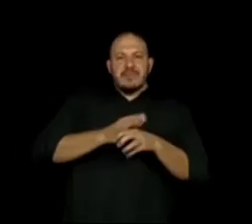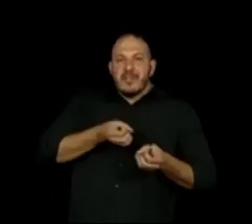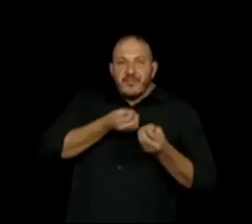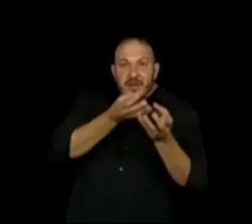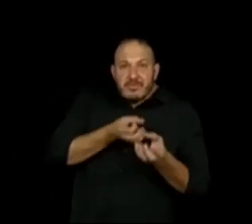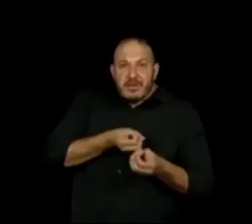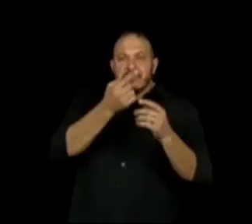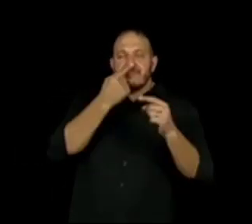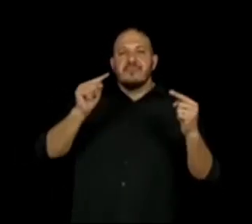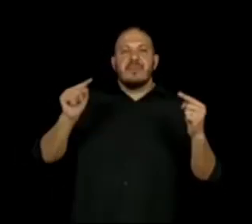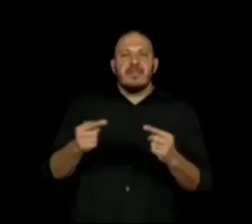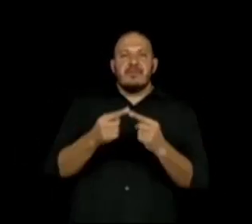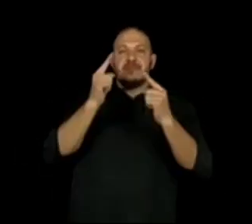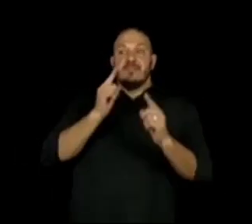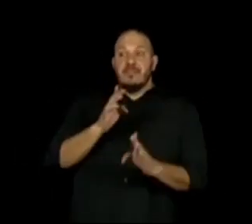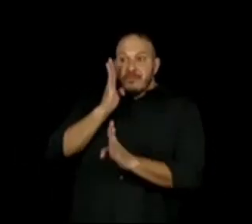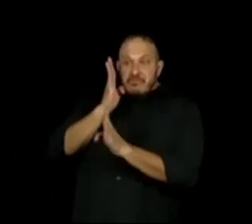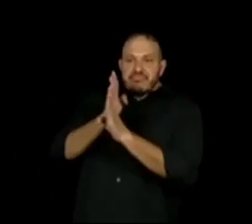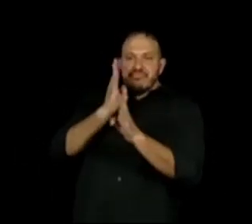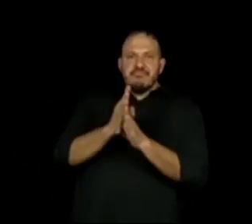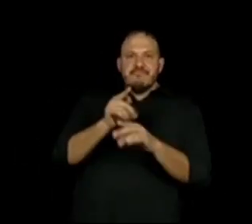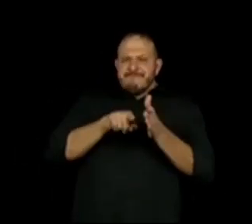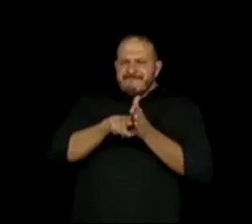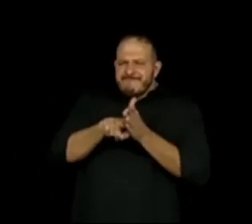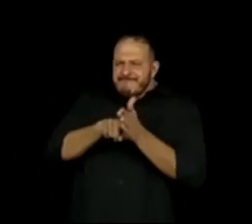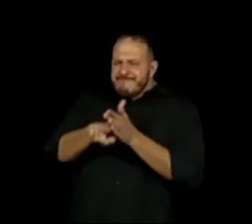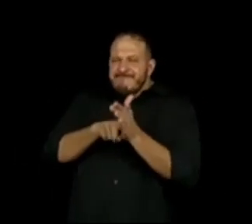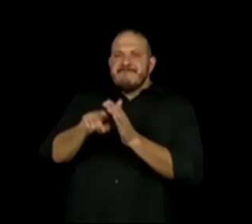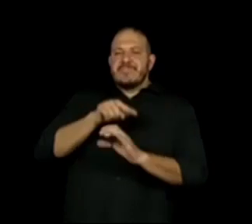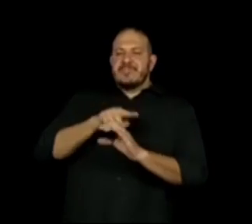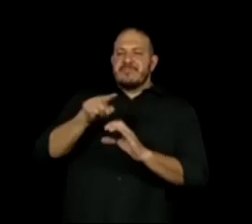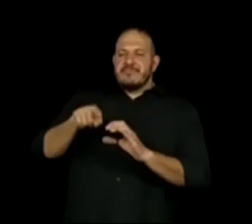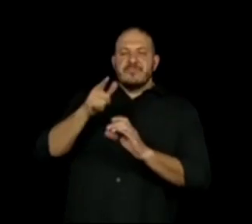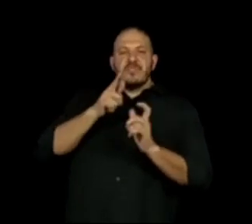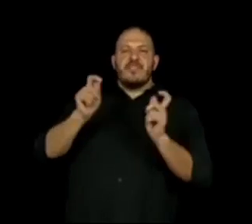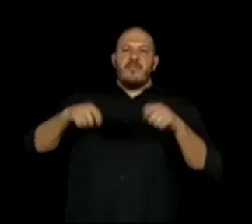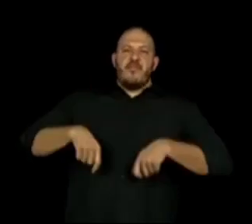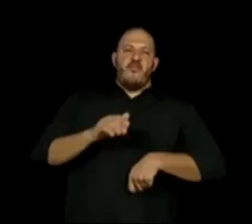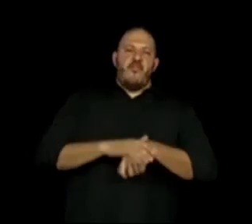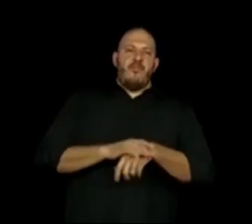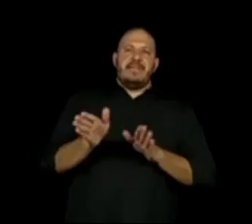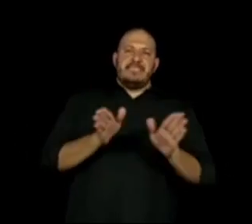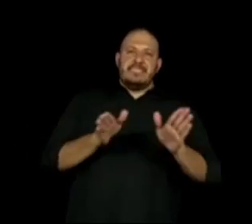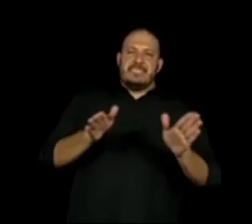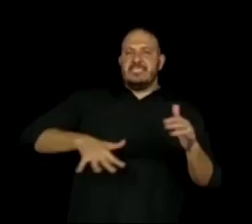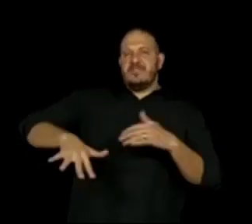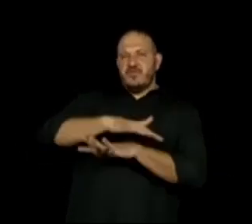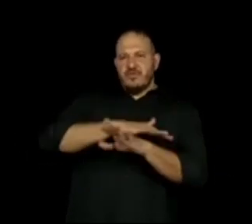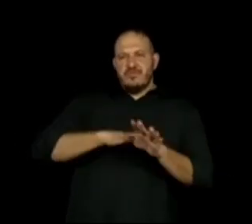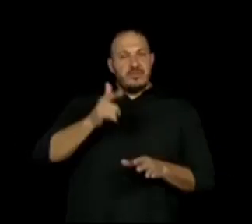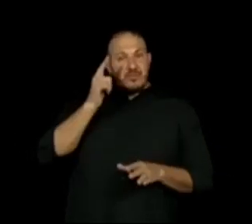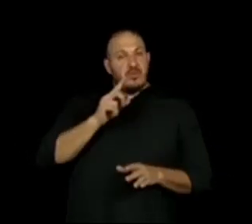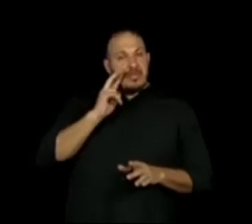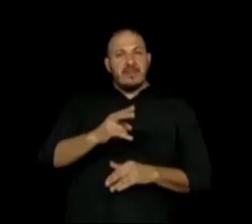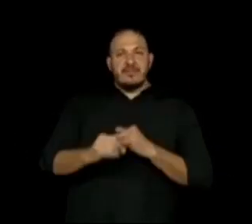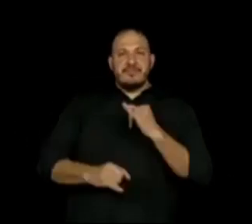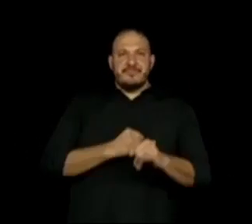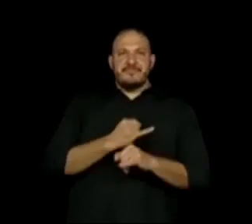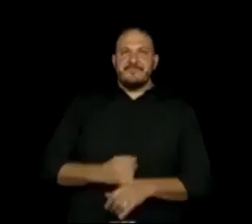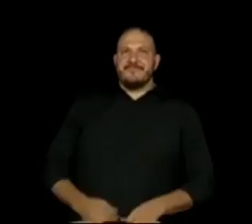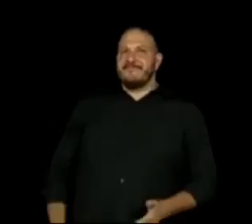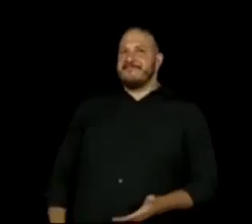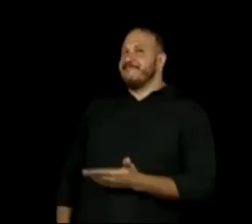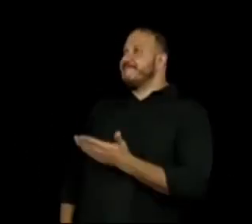relacionadas a descobertas científicas de maneira acessível. Ou seja, que vocês possam entender. Próxima página, por